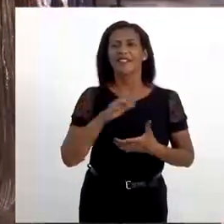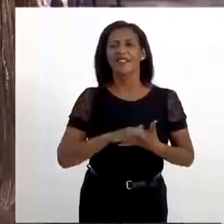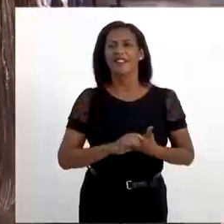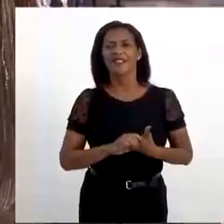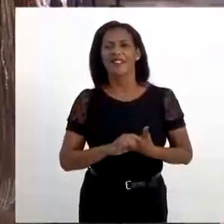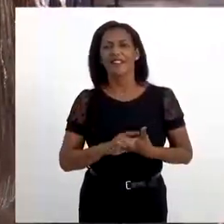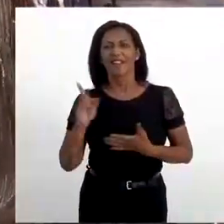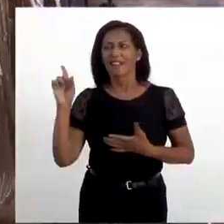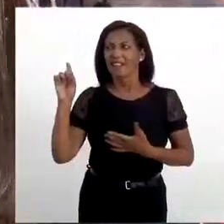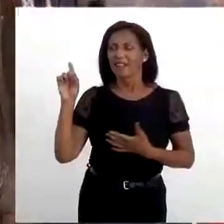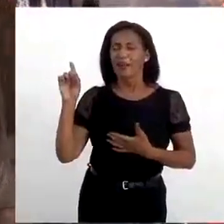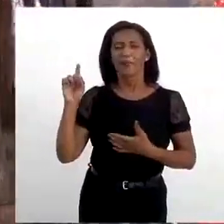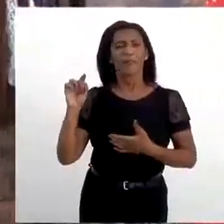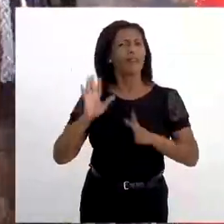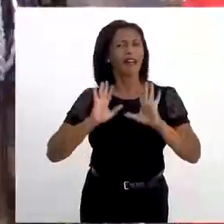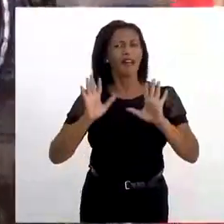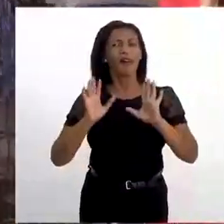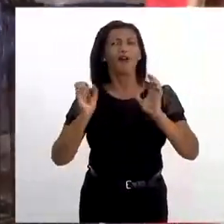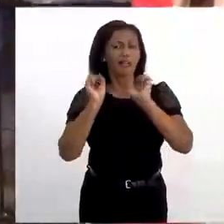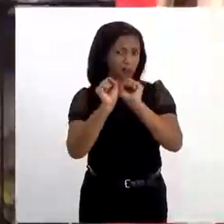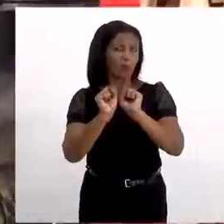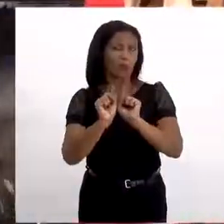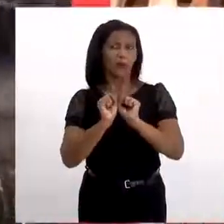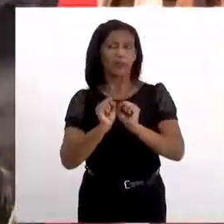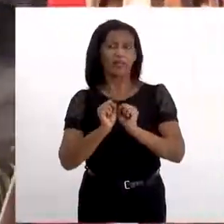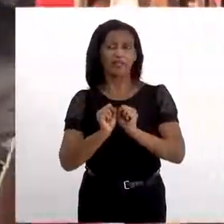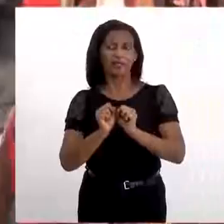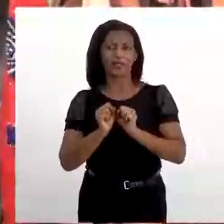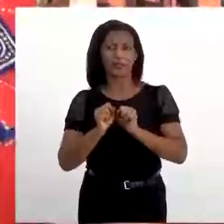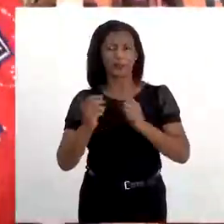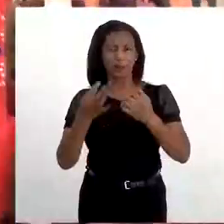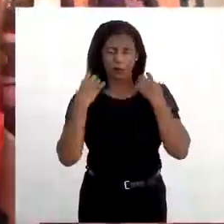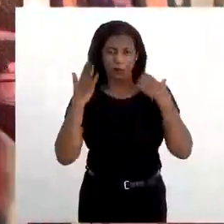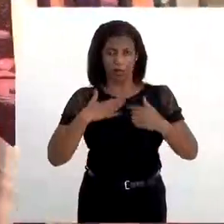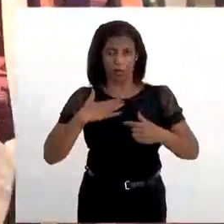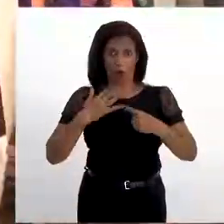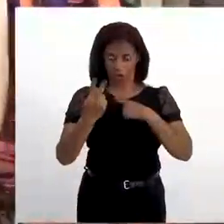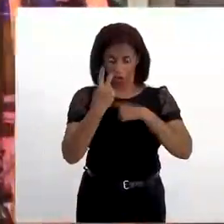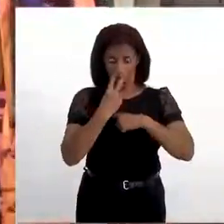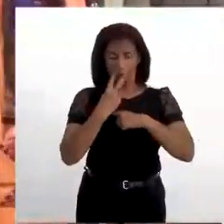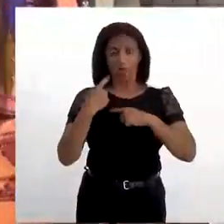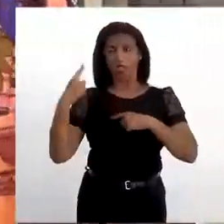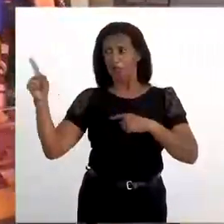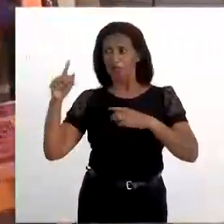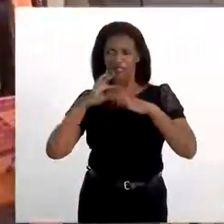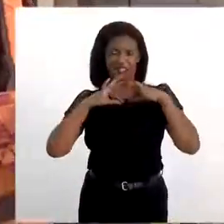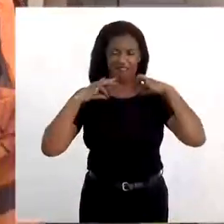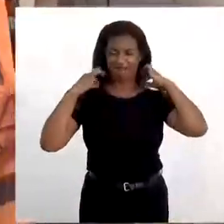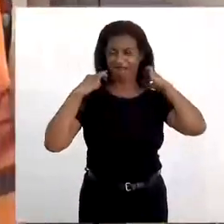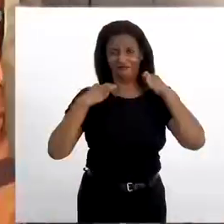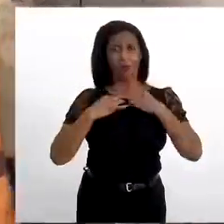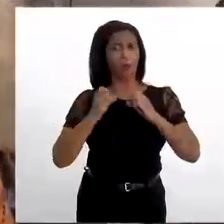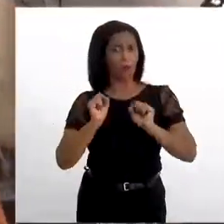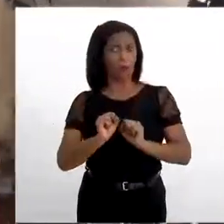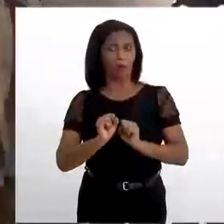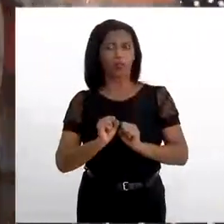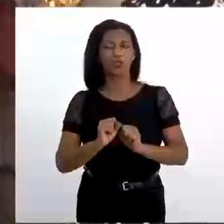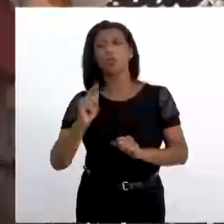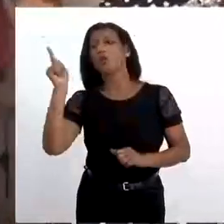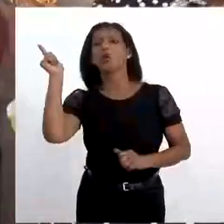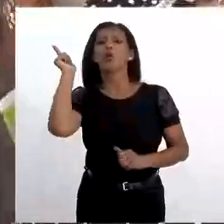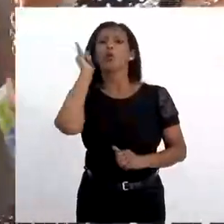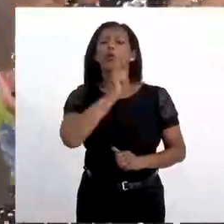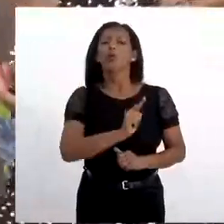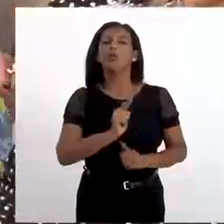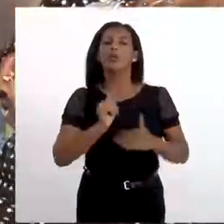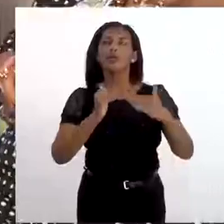Ali ela pode usar também. Aquele é mais para enfeitar. Eu posso pegar uma dessa aqui e enfeitar com aquelas... Certo. Né? Com aqueles muranos ali. E quando